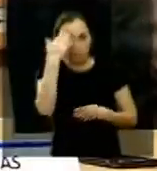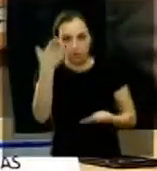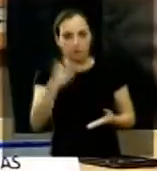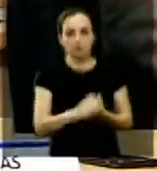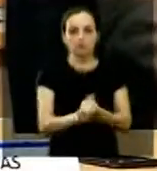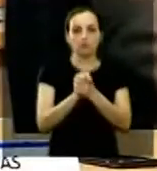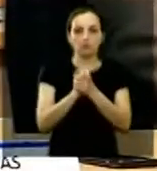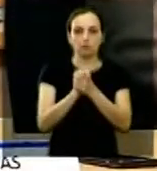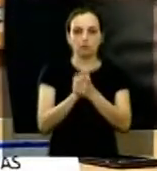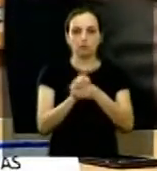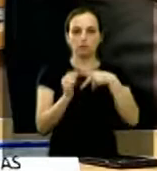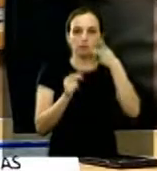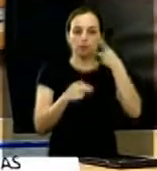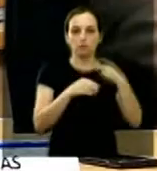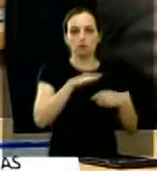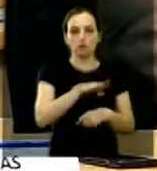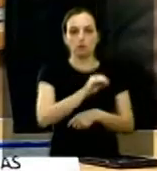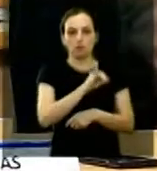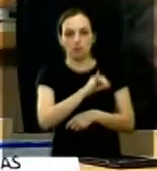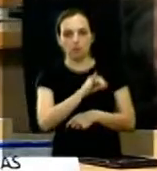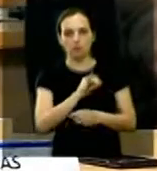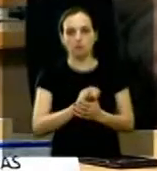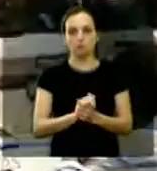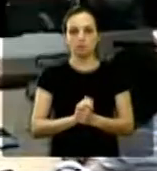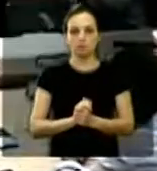obrigado vereadora vereadora Luiz Obrás